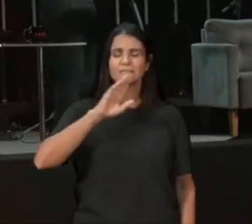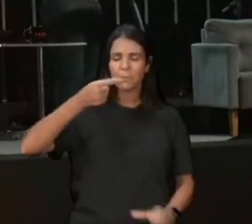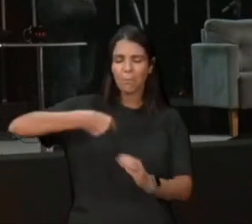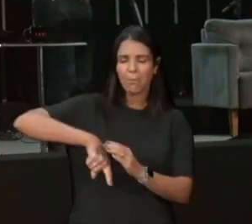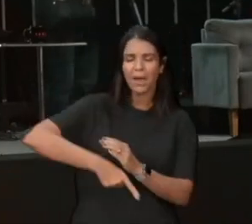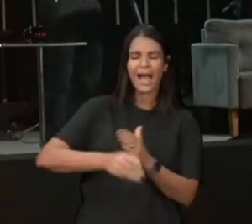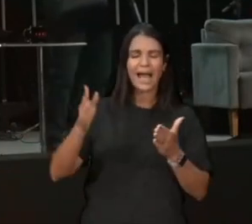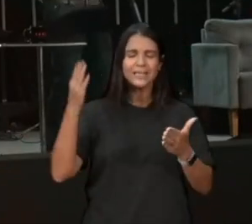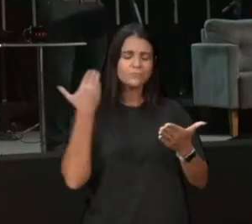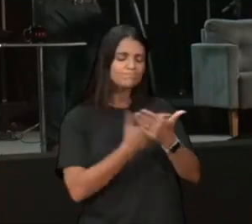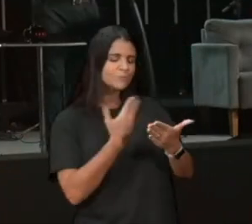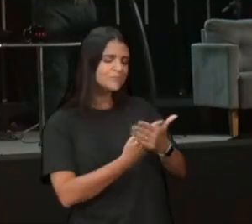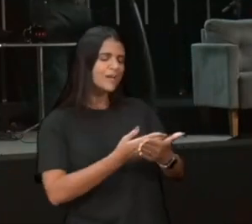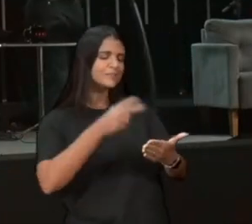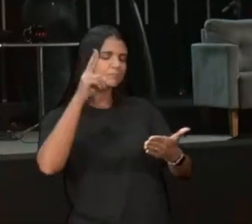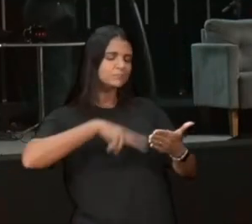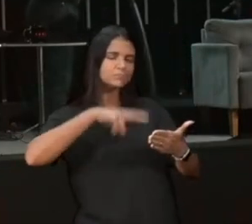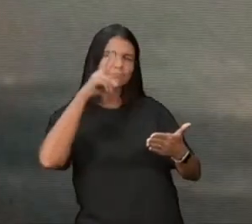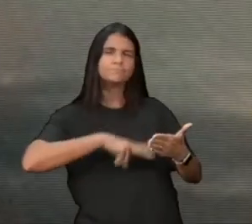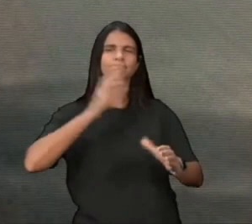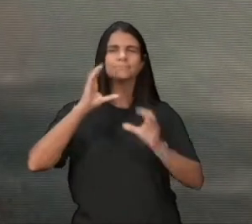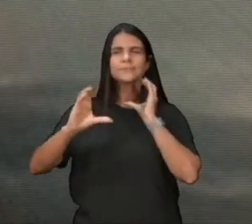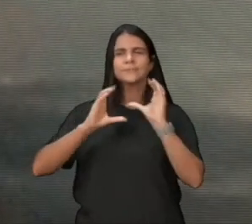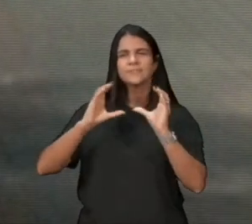estudassem as escrituras, cantassem louvores,